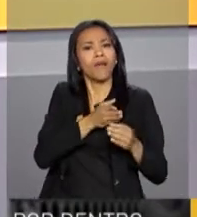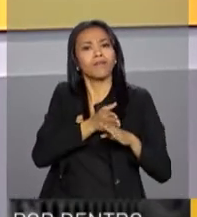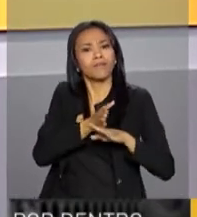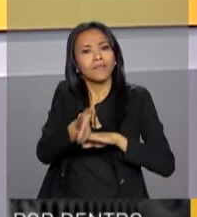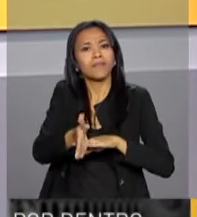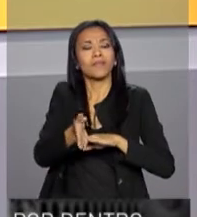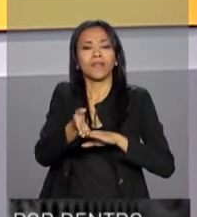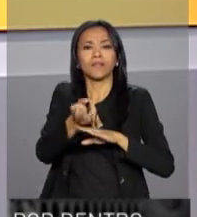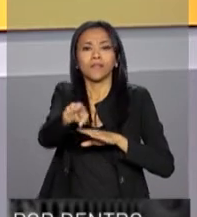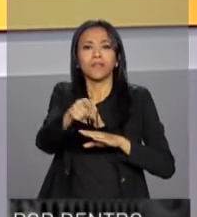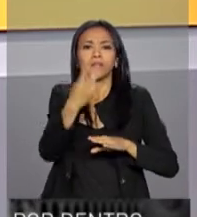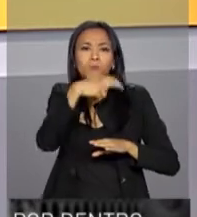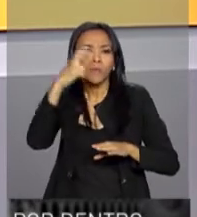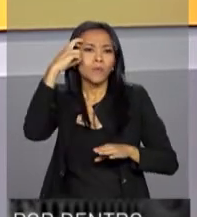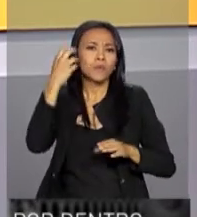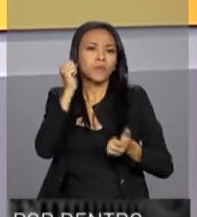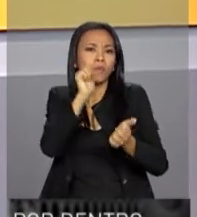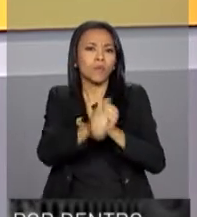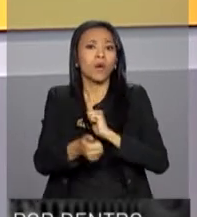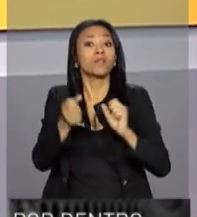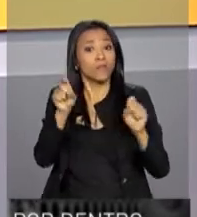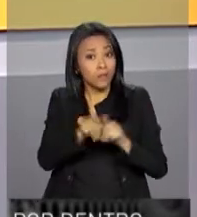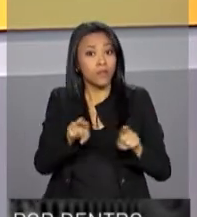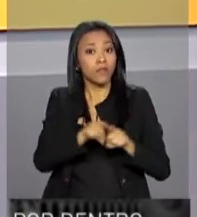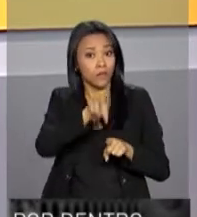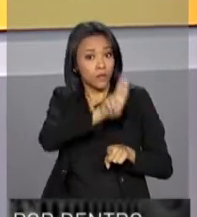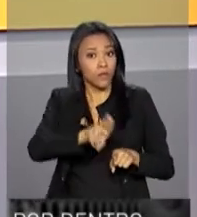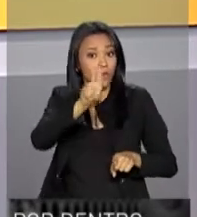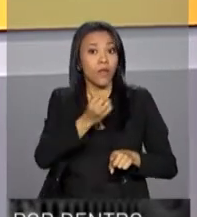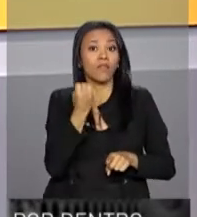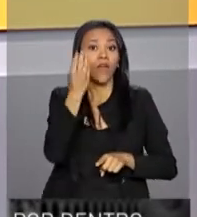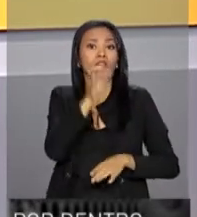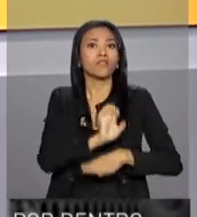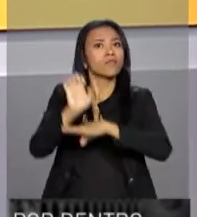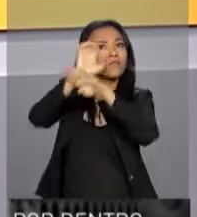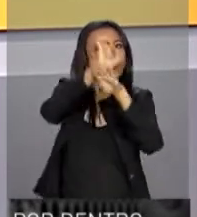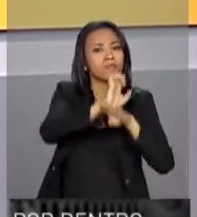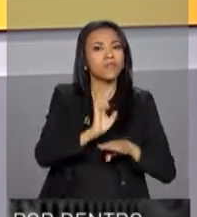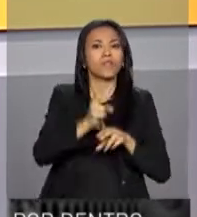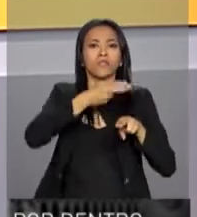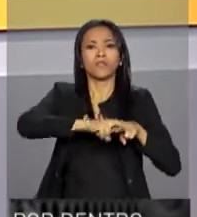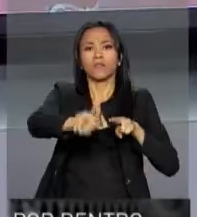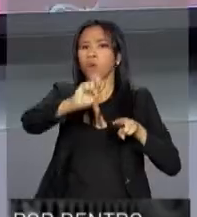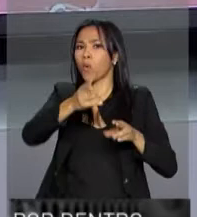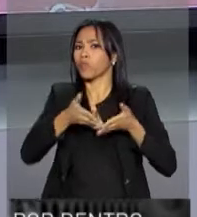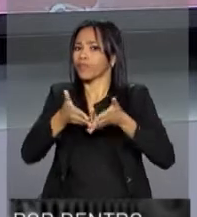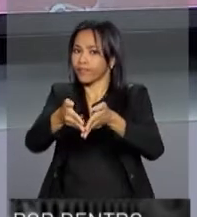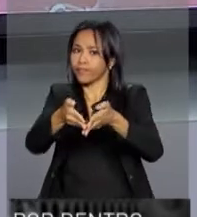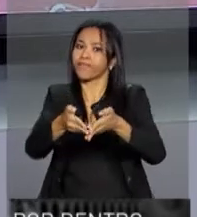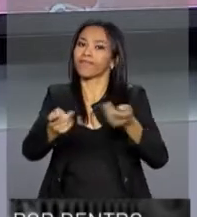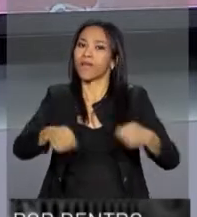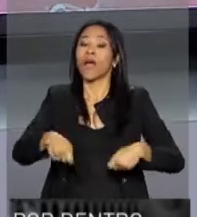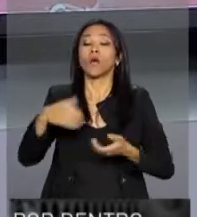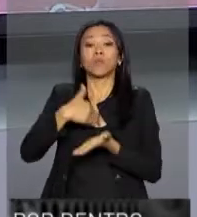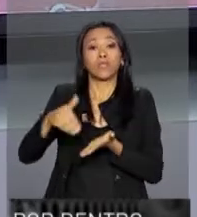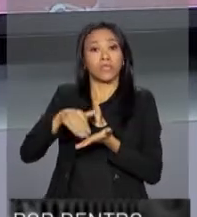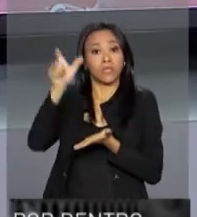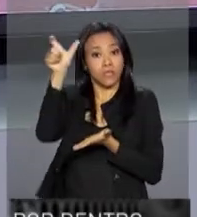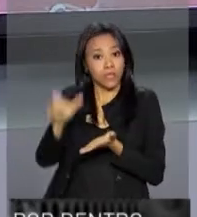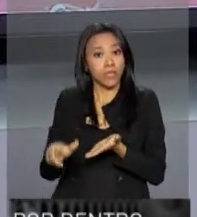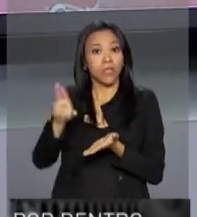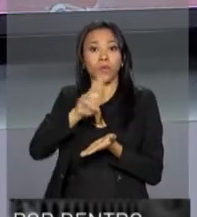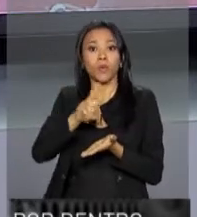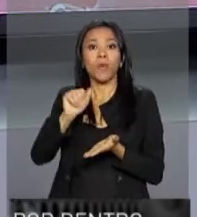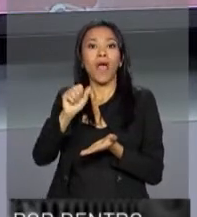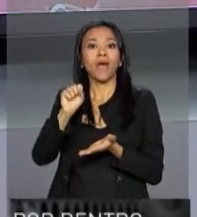culturais e esportivos e também pode ser usada para viagens interestaduais de ônibus, trem ou barco. O secretário nacional de juventude, Assis